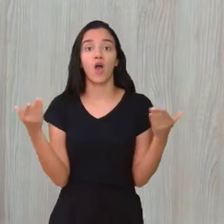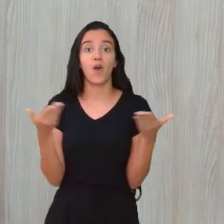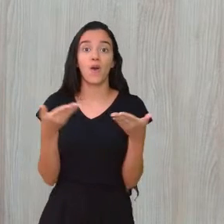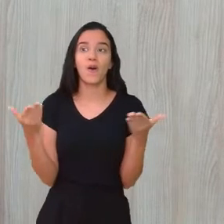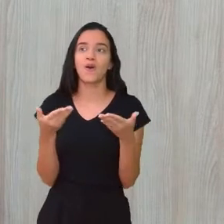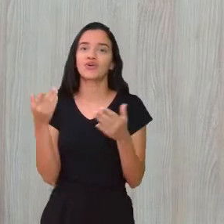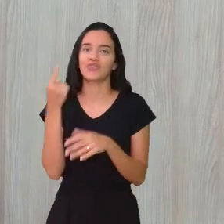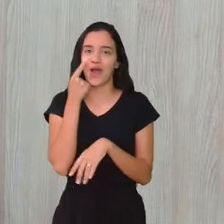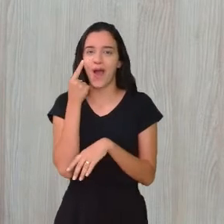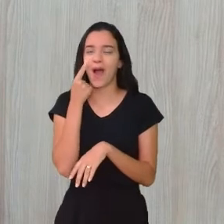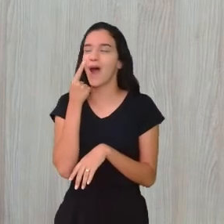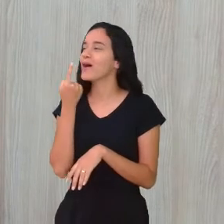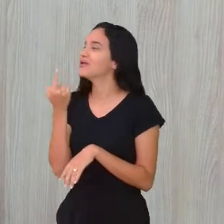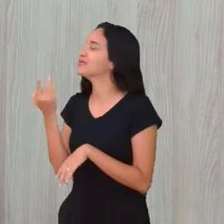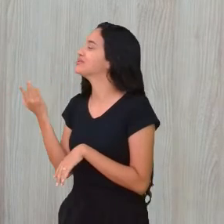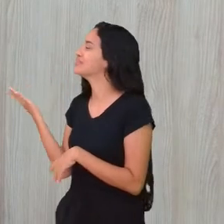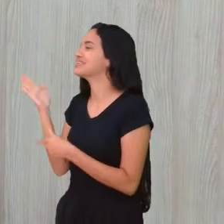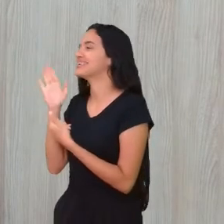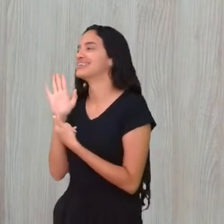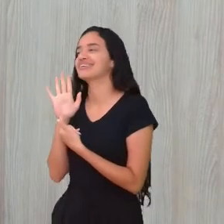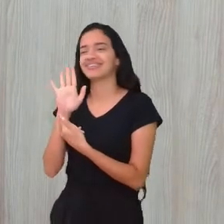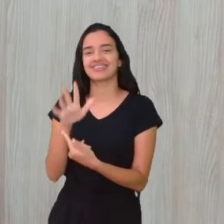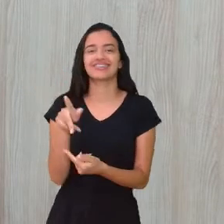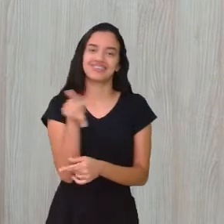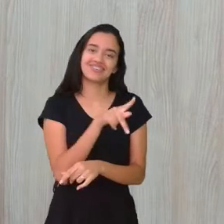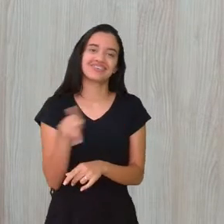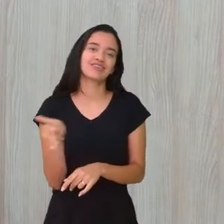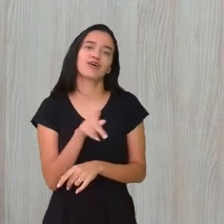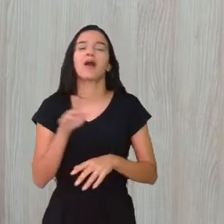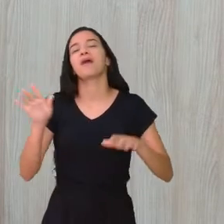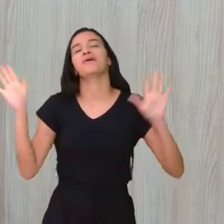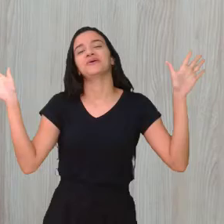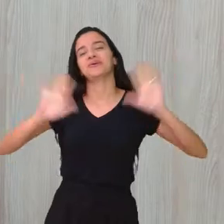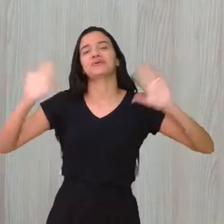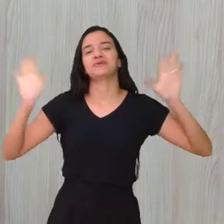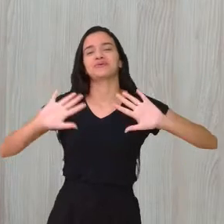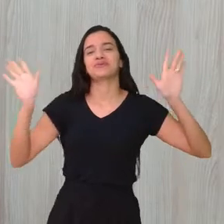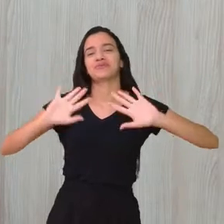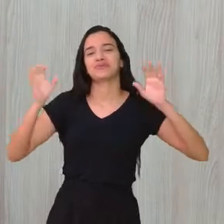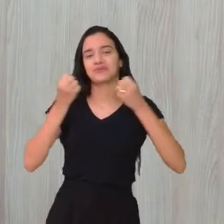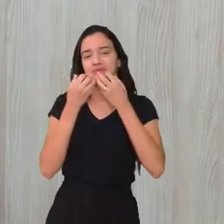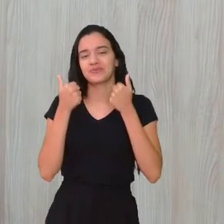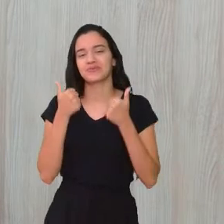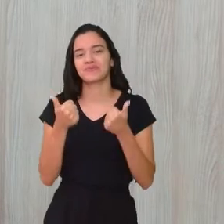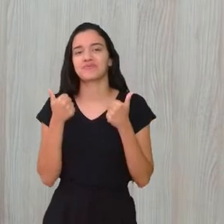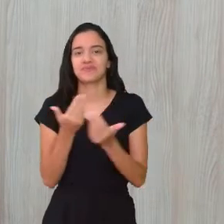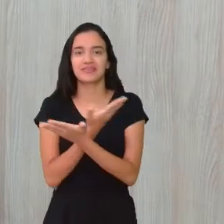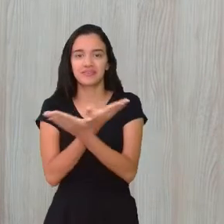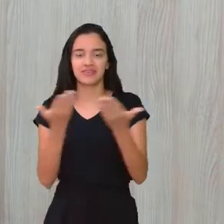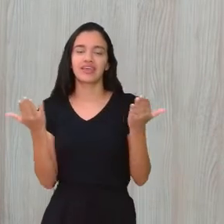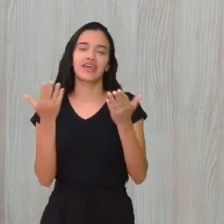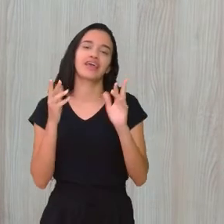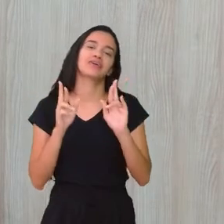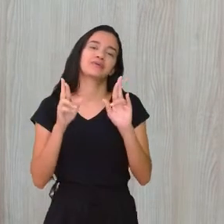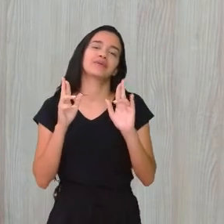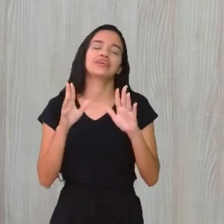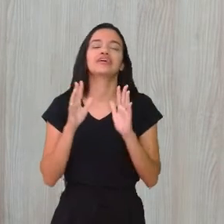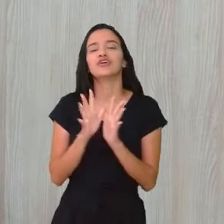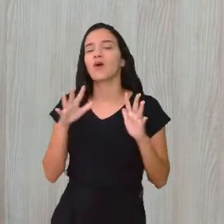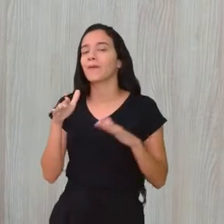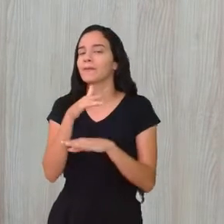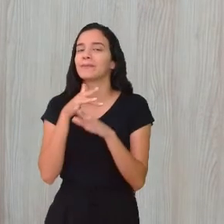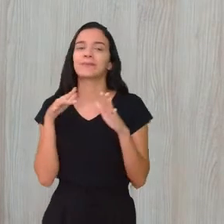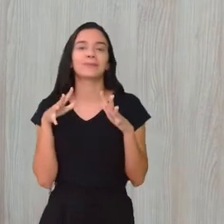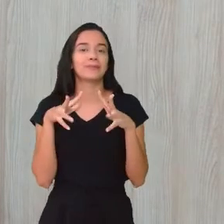assim. Olha quem tá aí! Se apresente, professor! E aí, meu povo! Tudo bem com vocês? Espero que todos e todas